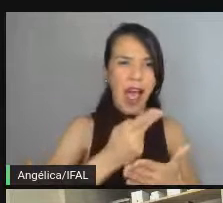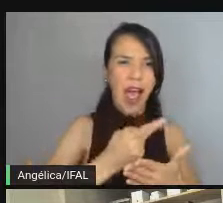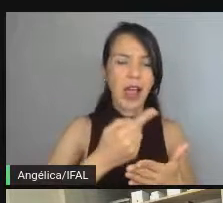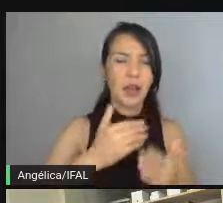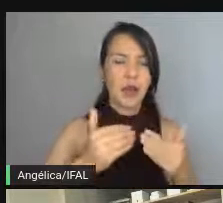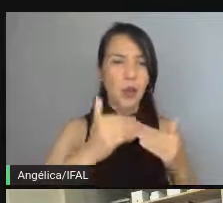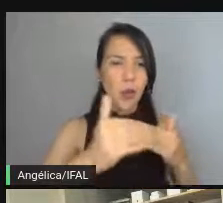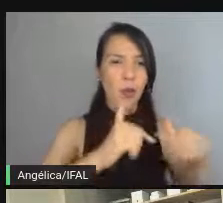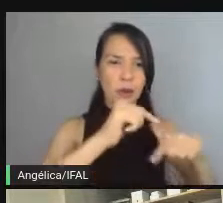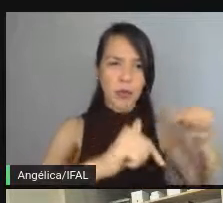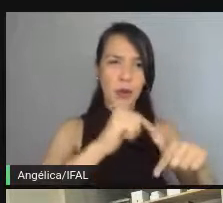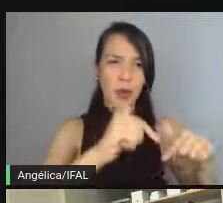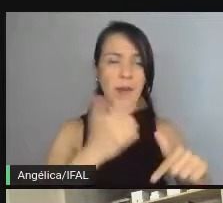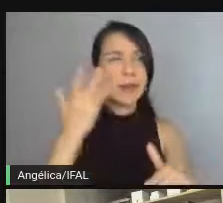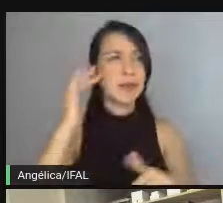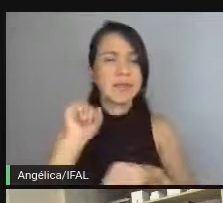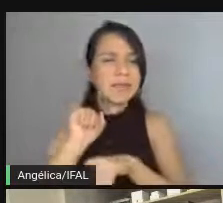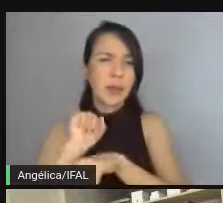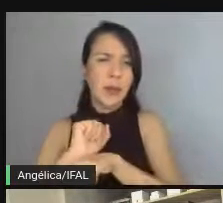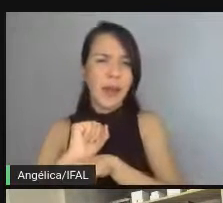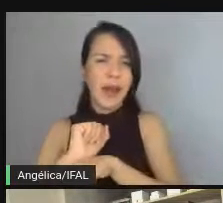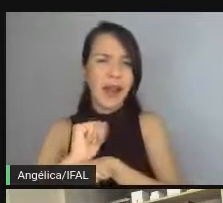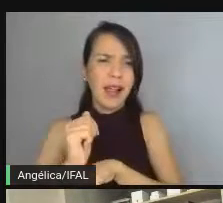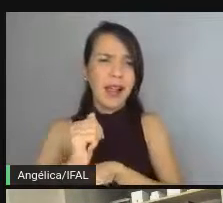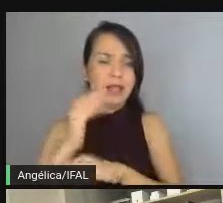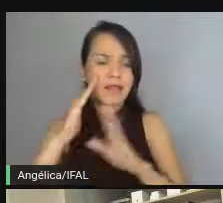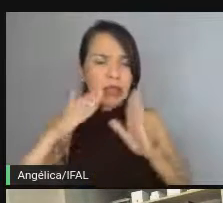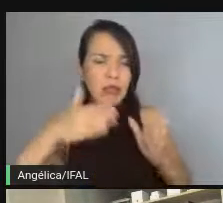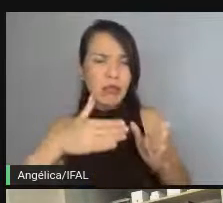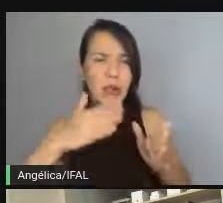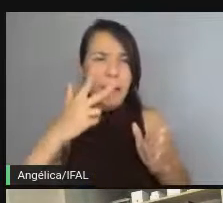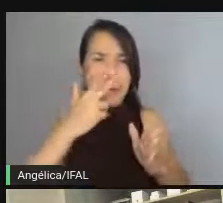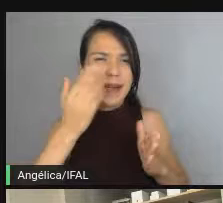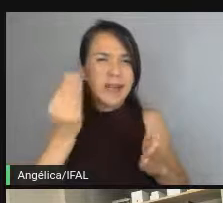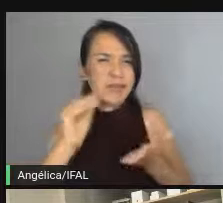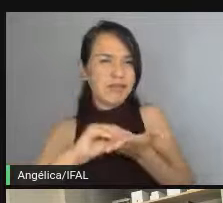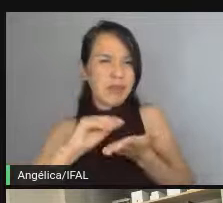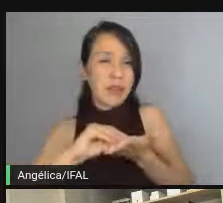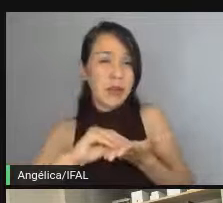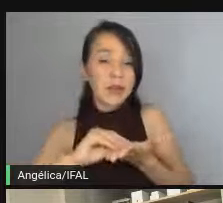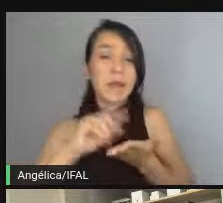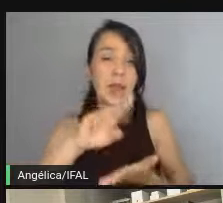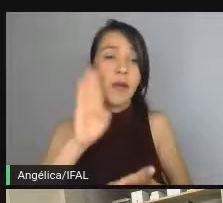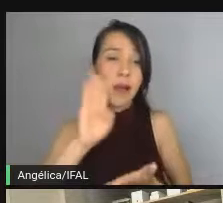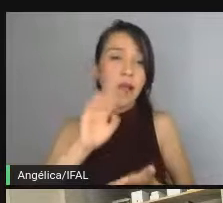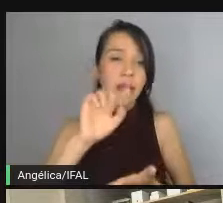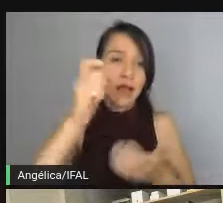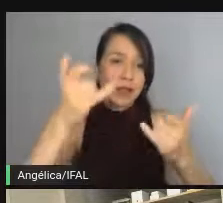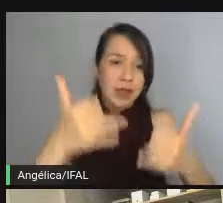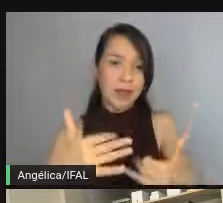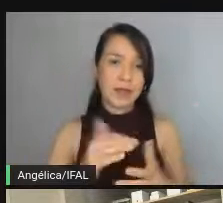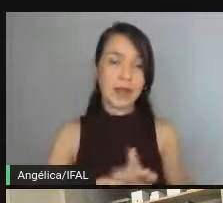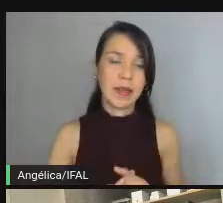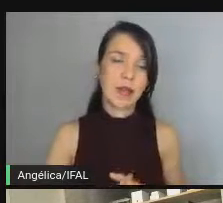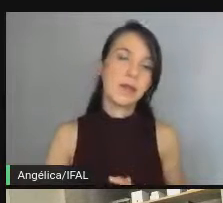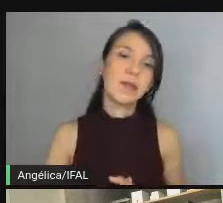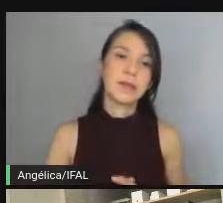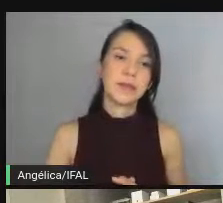começo da carreira, a gente não para e dá a devida importância a essa coisa. Muito legal que você está... Essa mensagem aí.